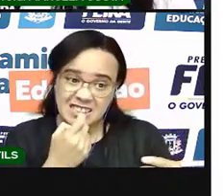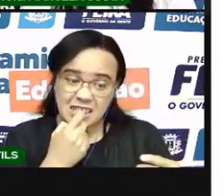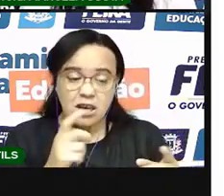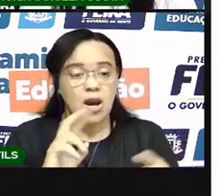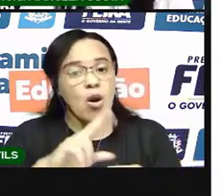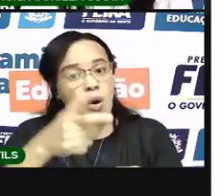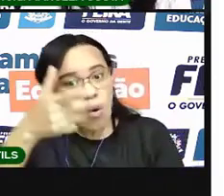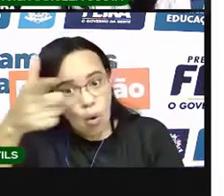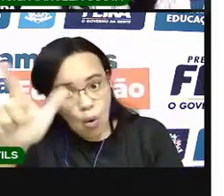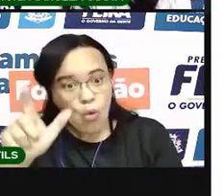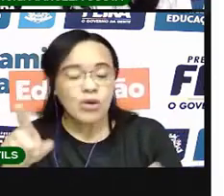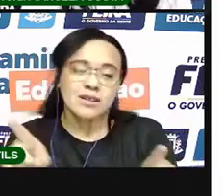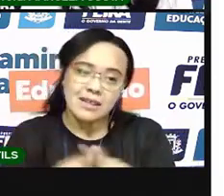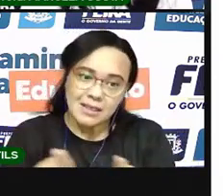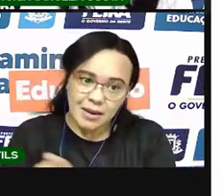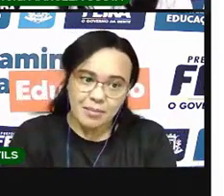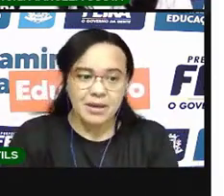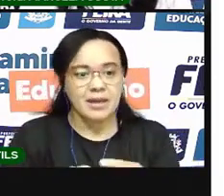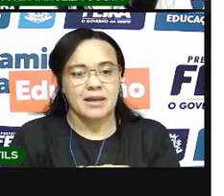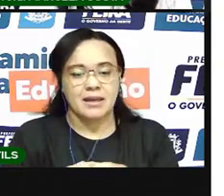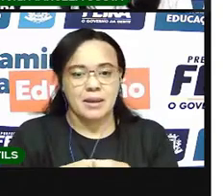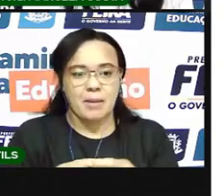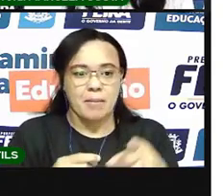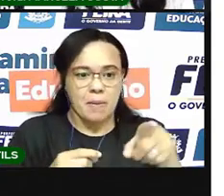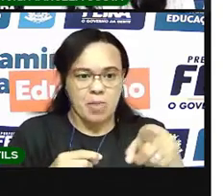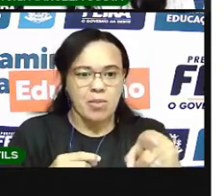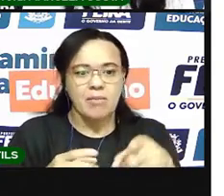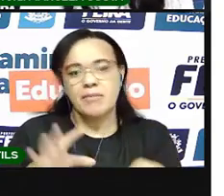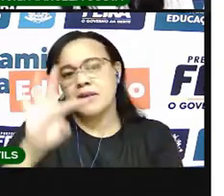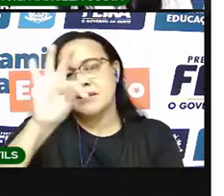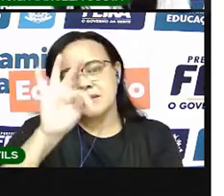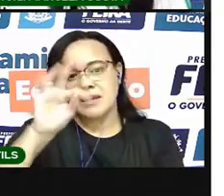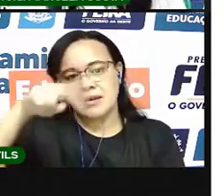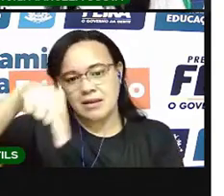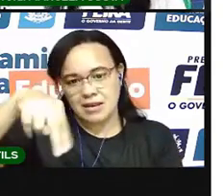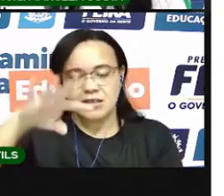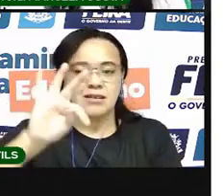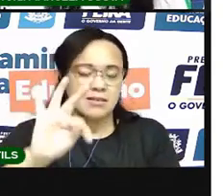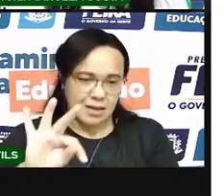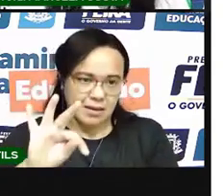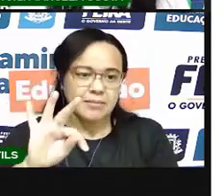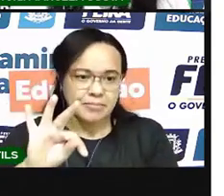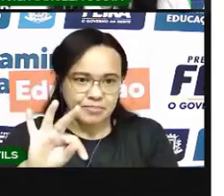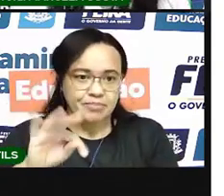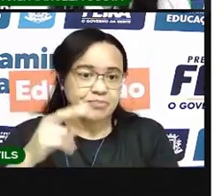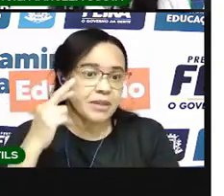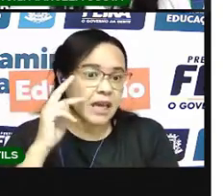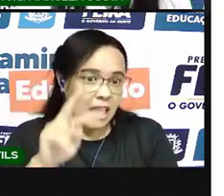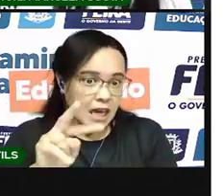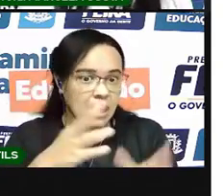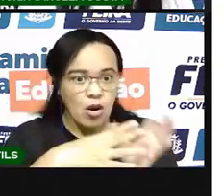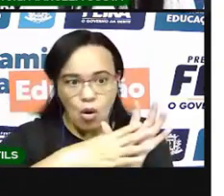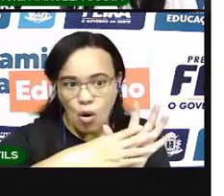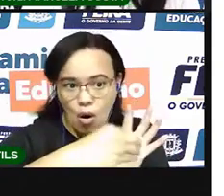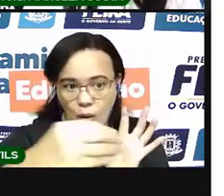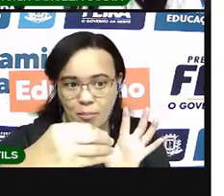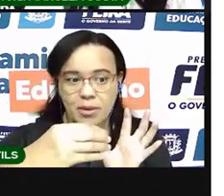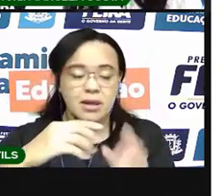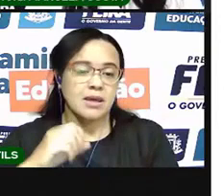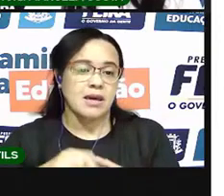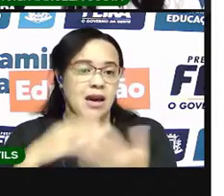outra peteca que foi feita com TNT. Geralmente, esse modelo que a gente faz na